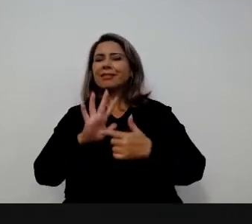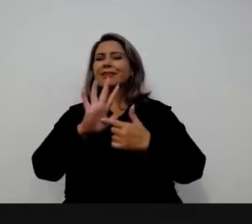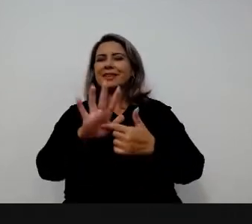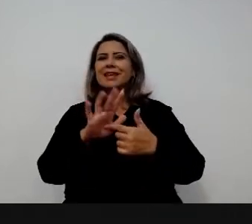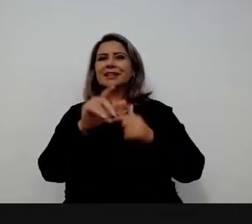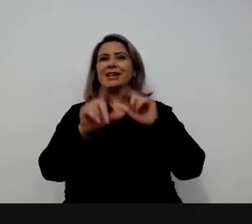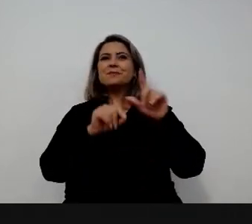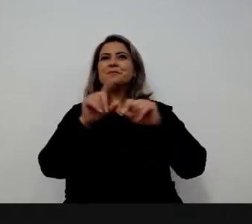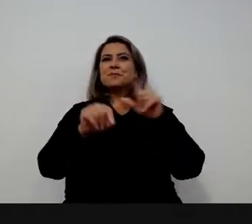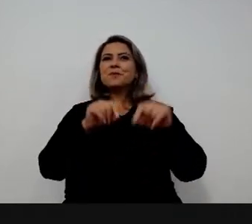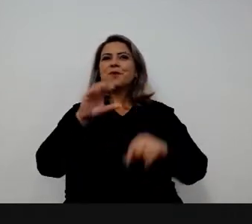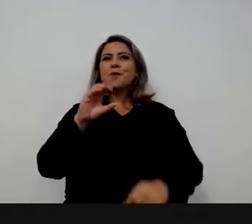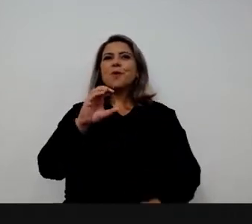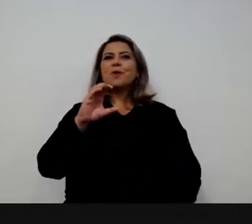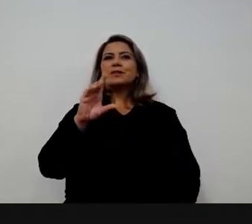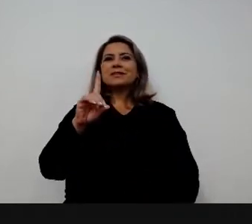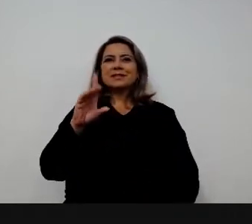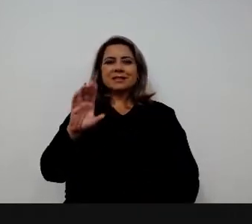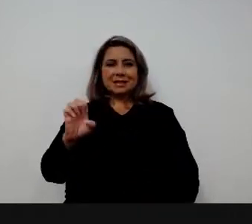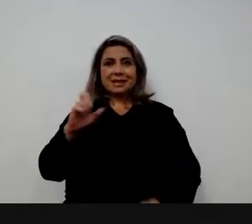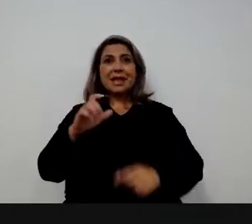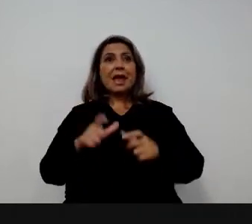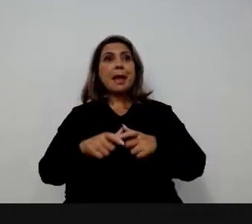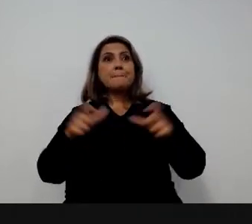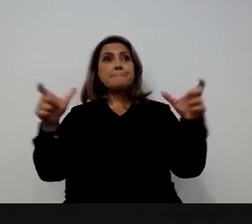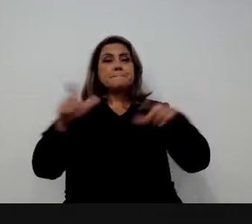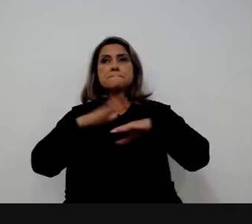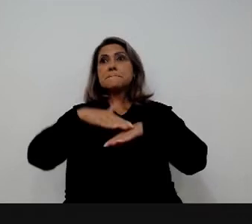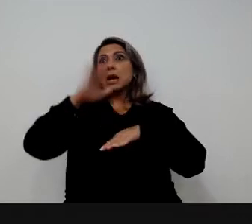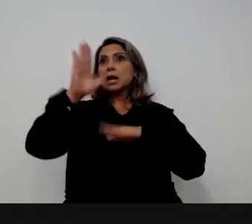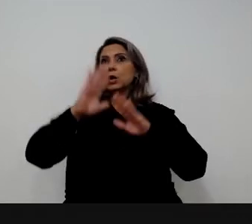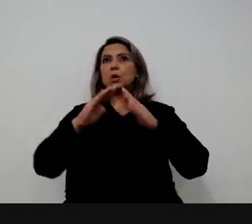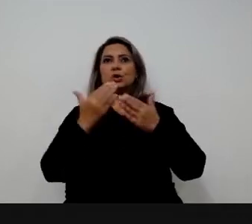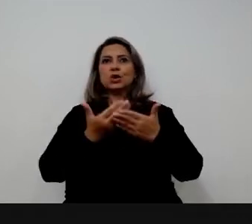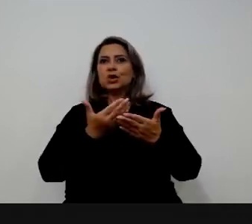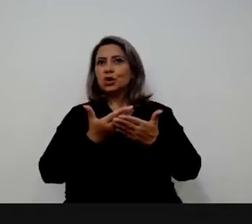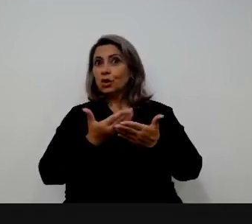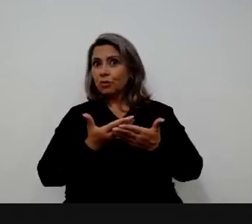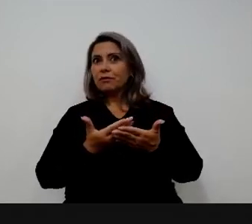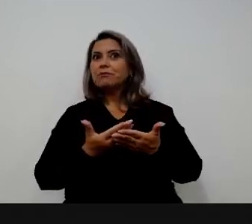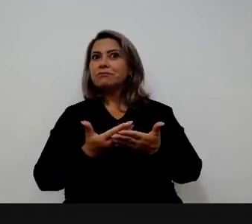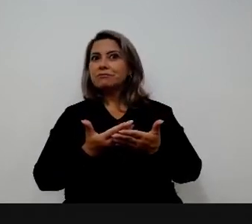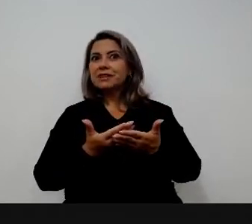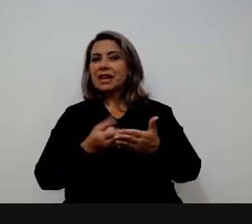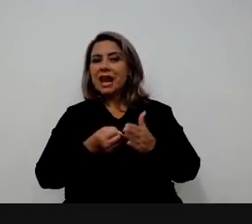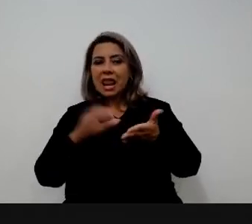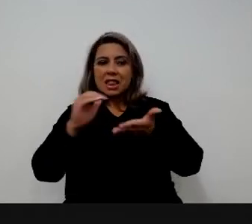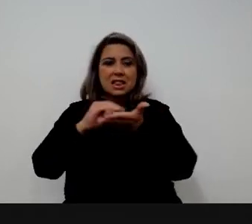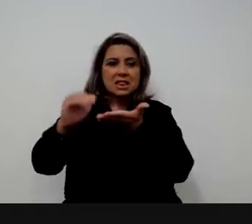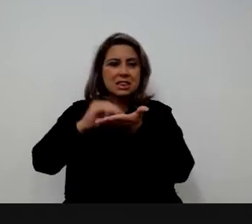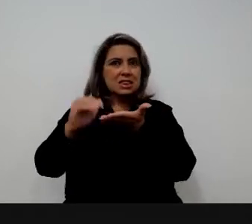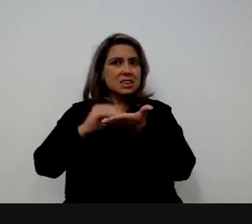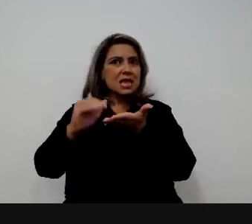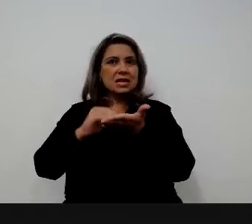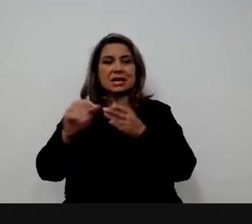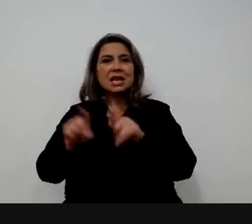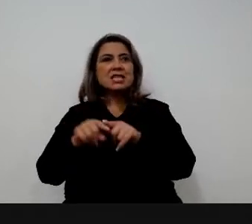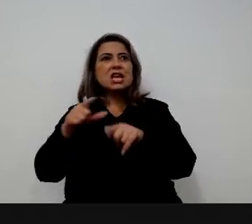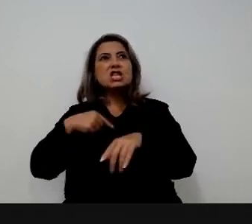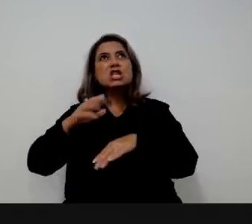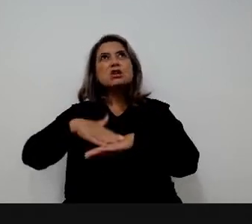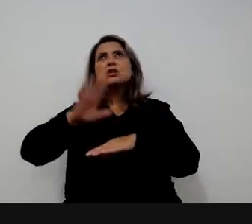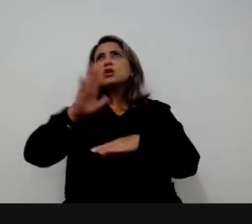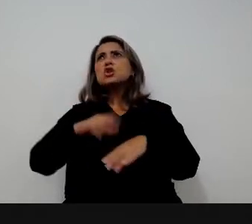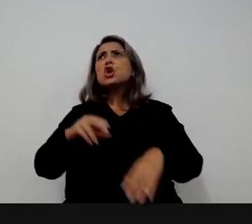escolas de governo da OCDE. A gente hoje é a maior escola em números. A gente conseguiu chegar a ultrapassar a marca dos 2